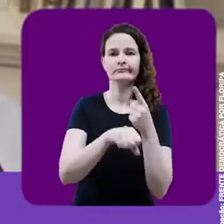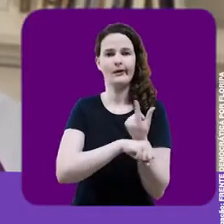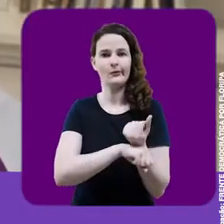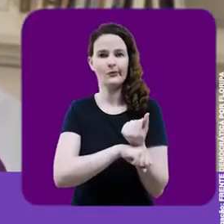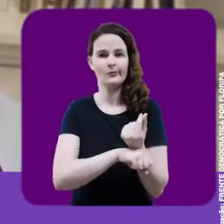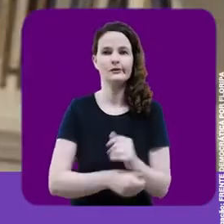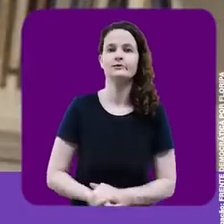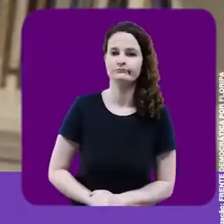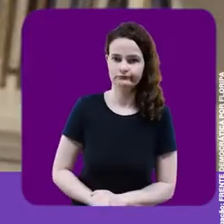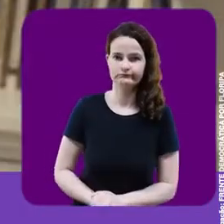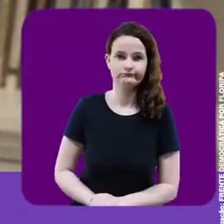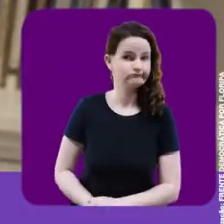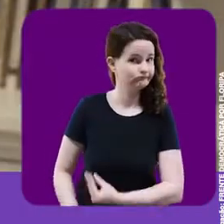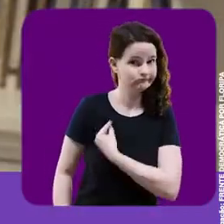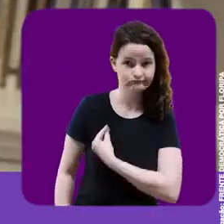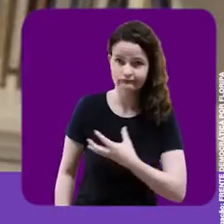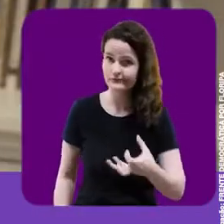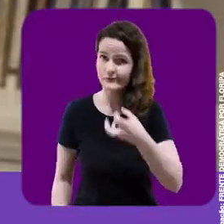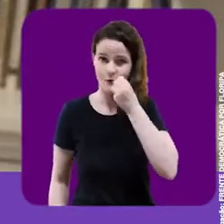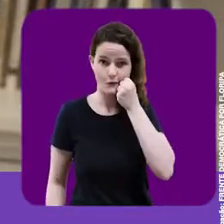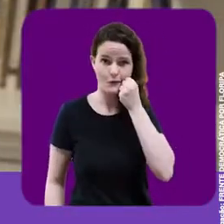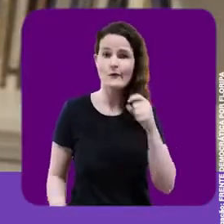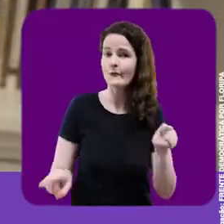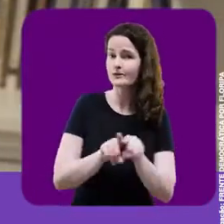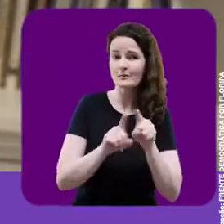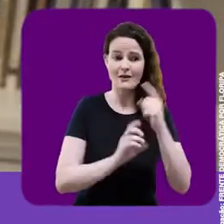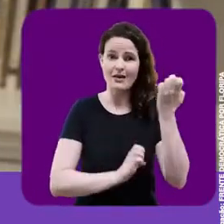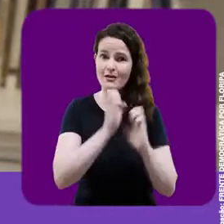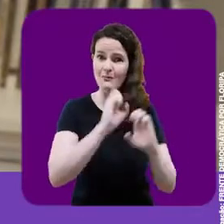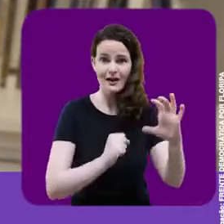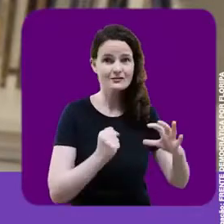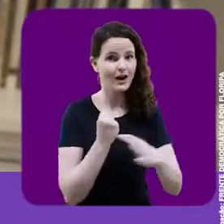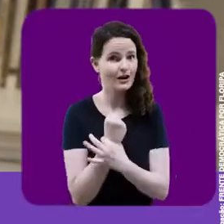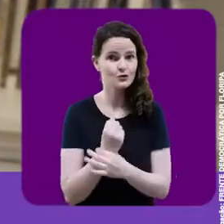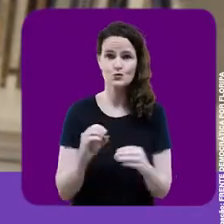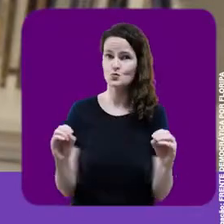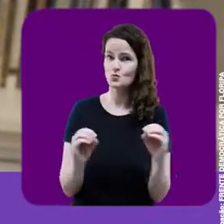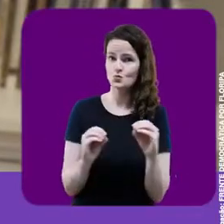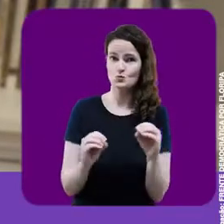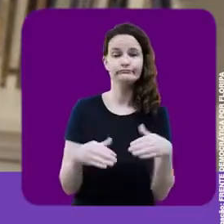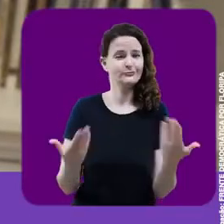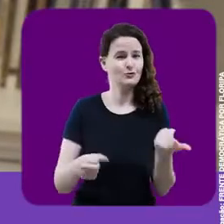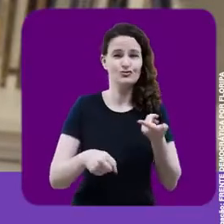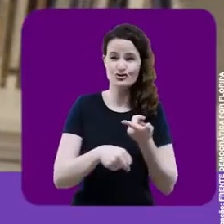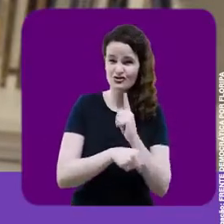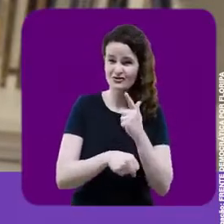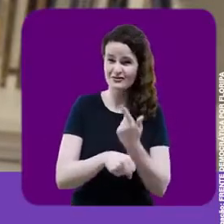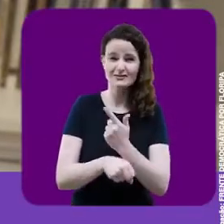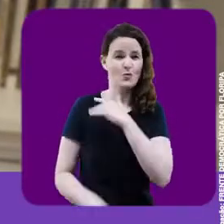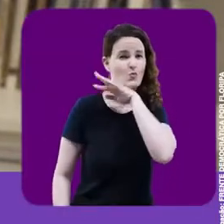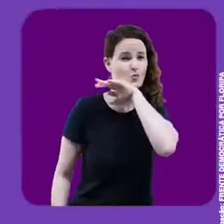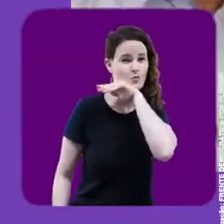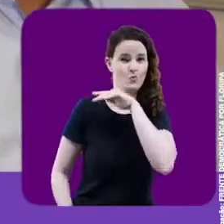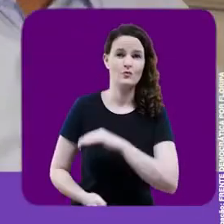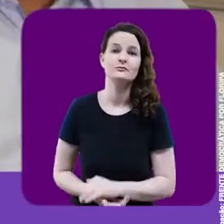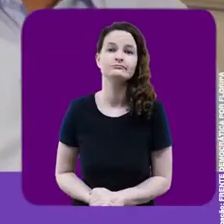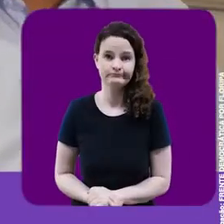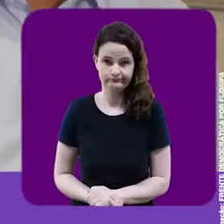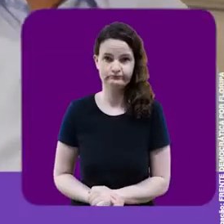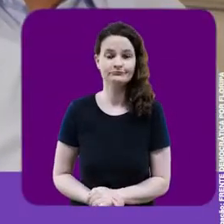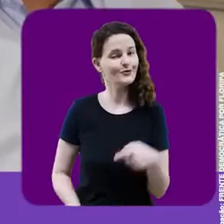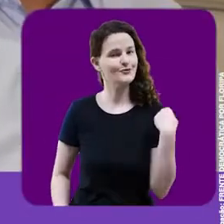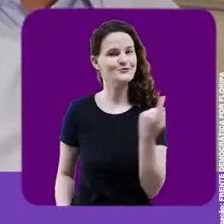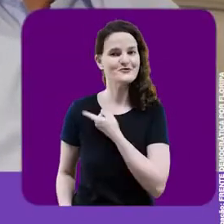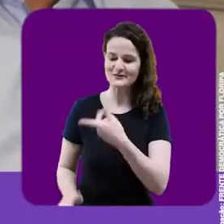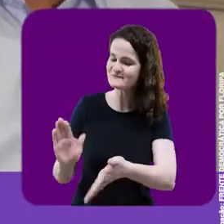do ponto de vista econômico. Não salvou vidas, não salvou empresas. Portanto, a gestão foi catastrófica. Nos